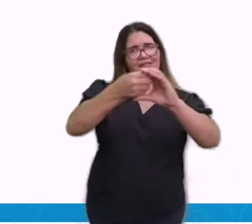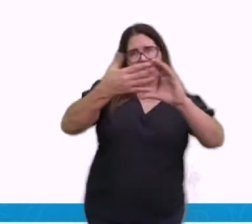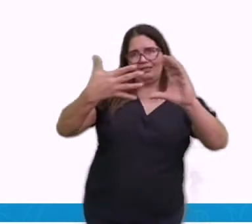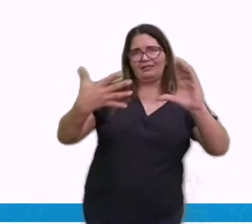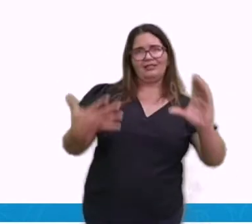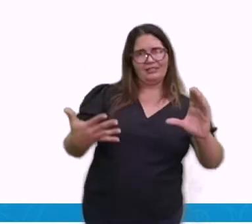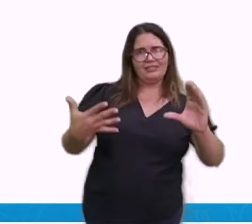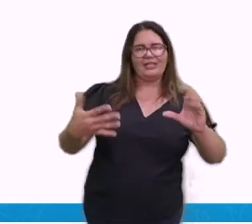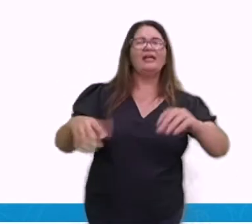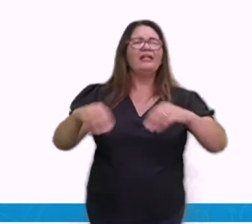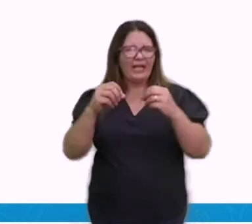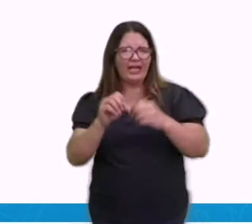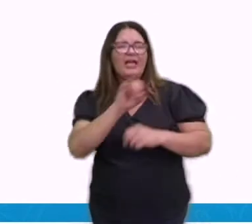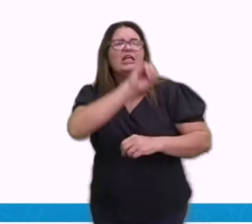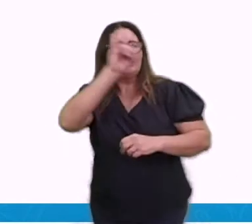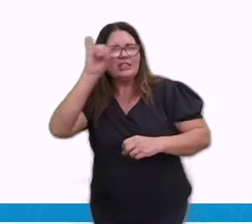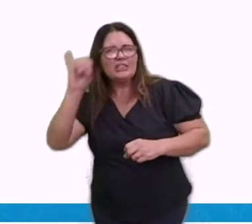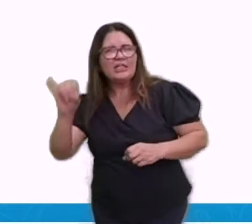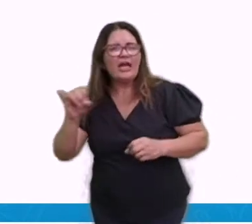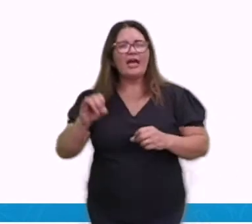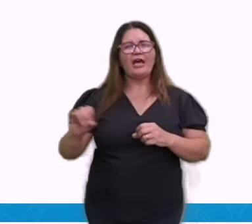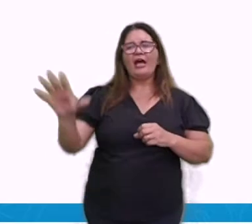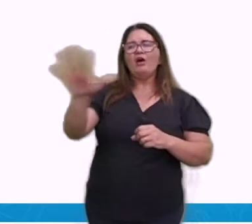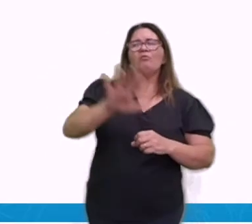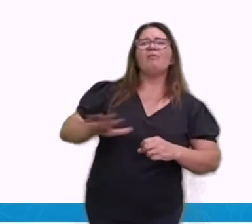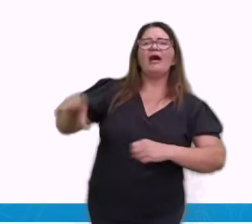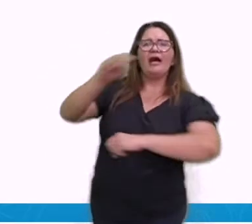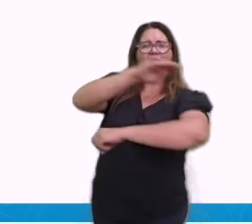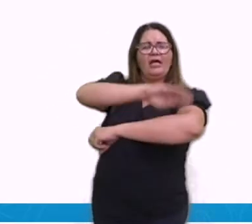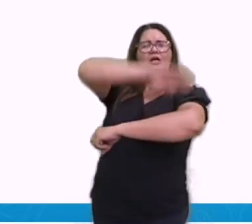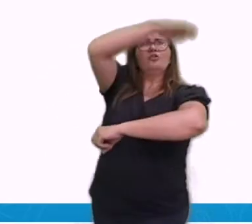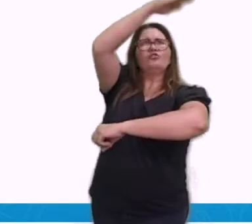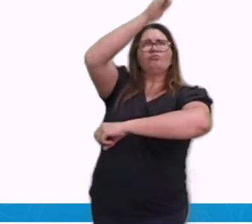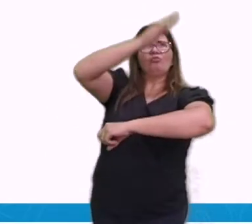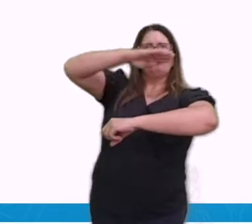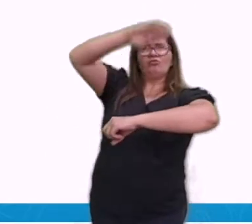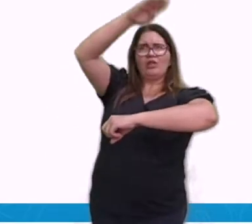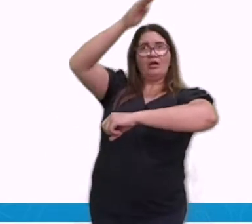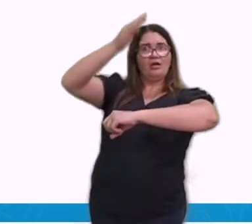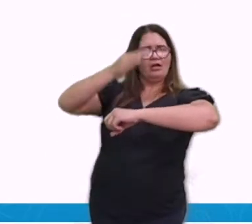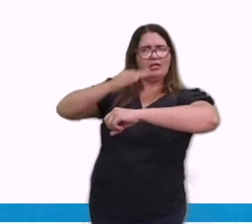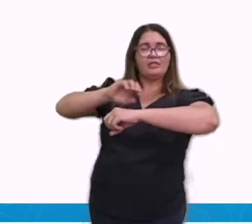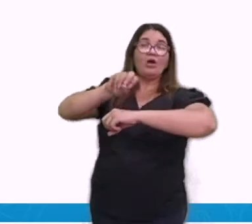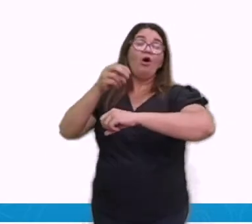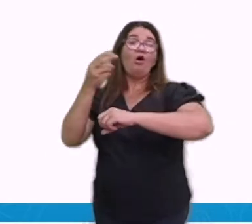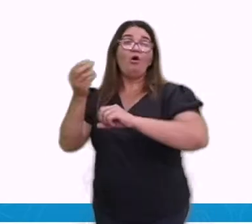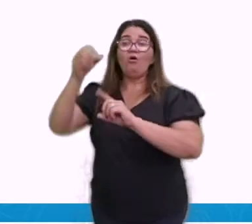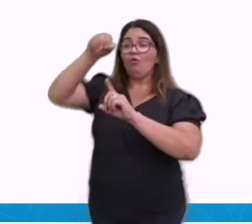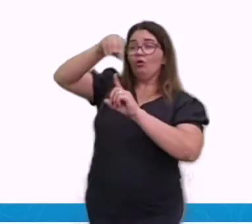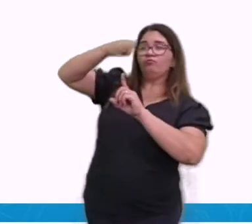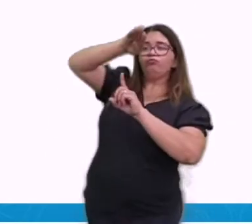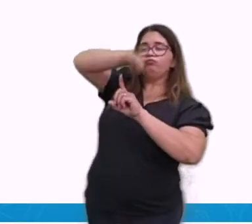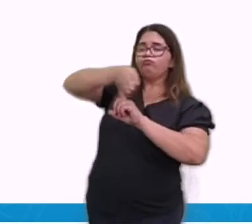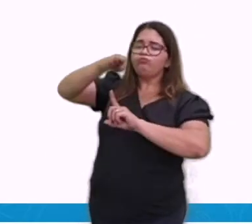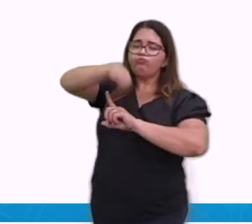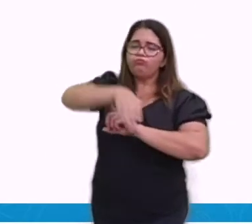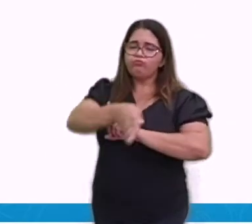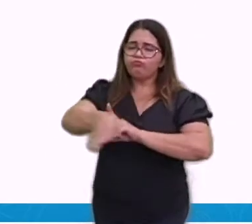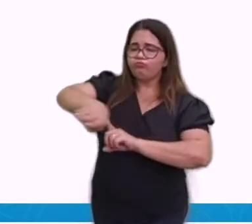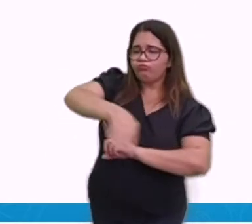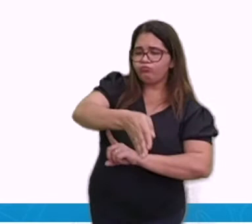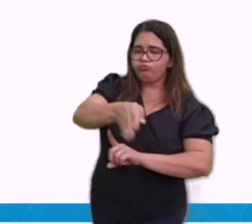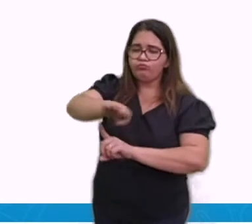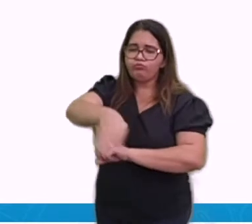Se é montanhosa. Se é uma região mais baixa. Então dependendo de onde nós estamos.